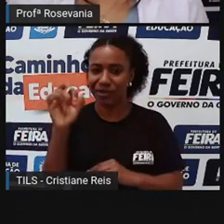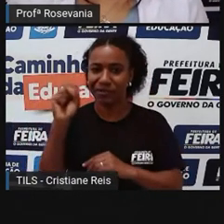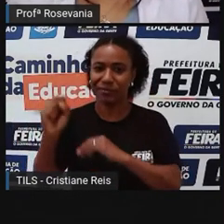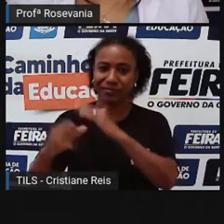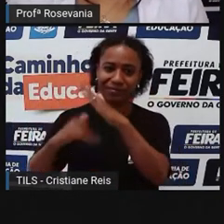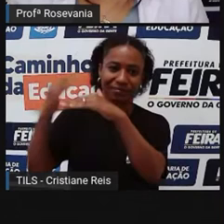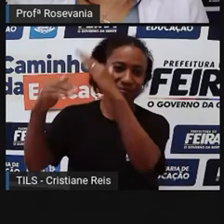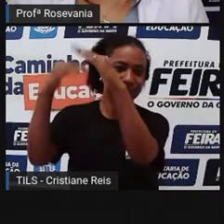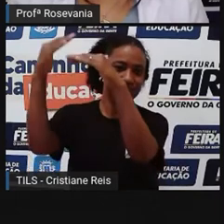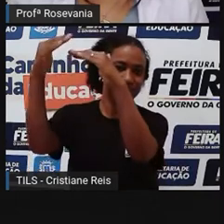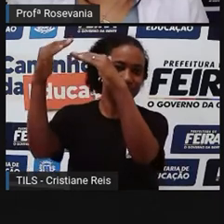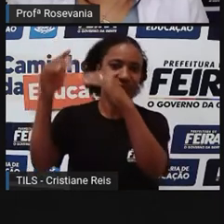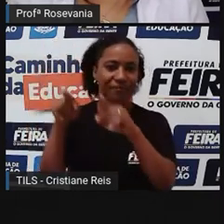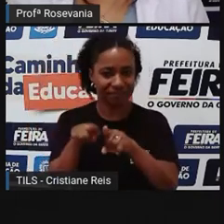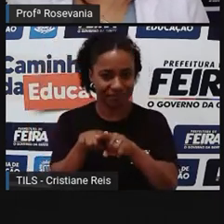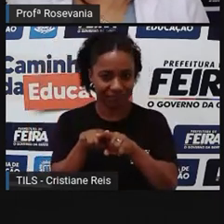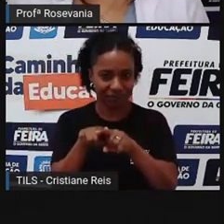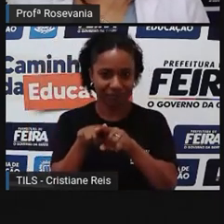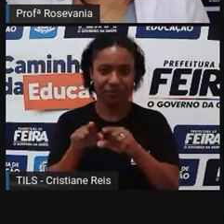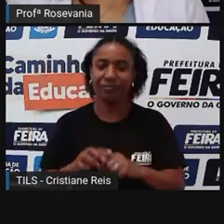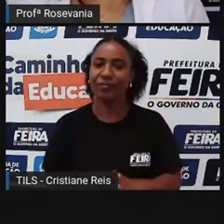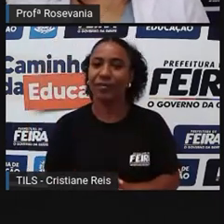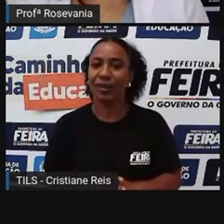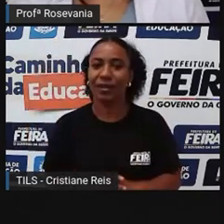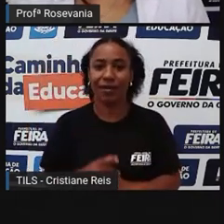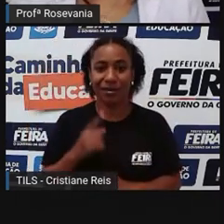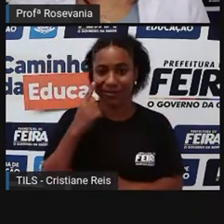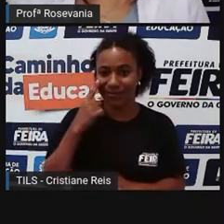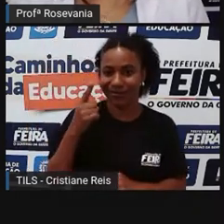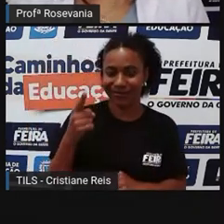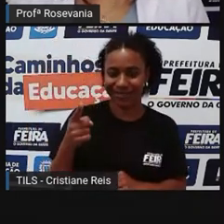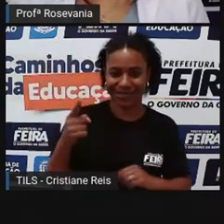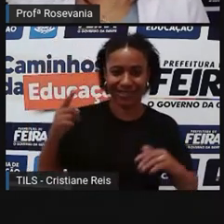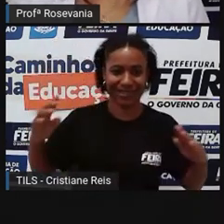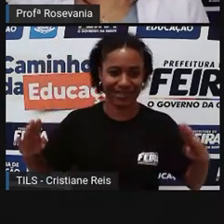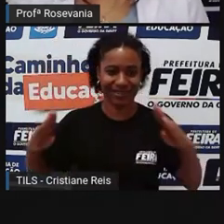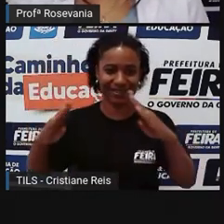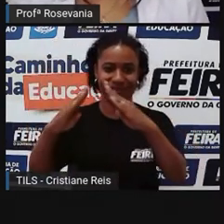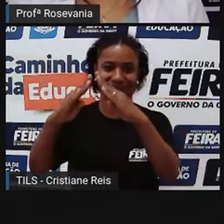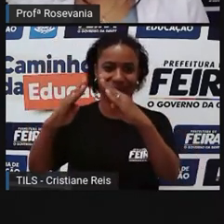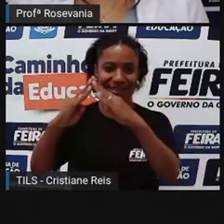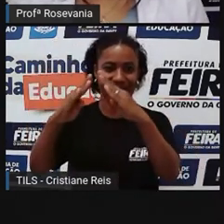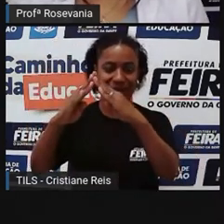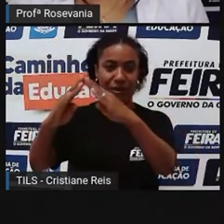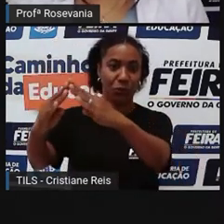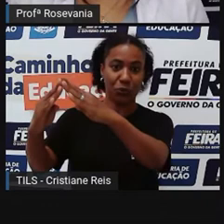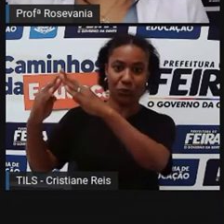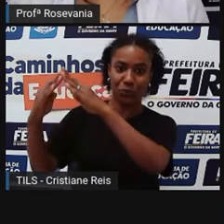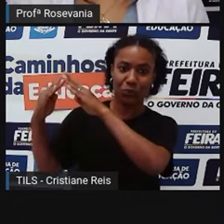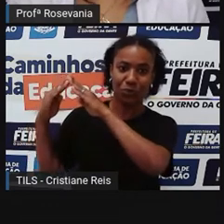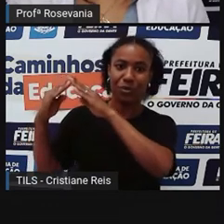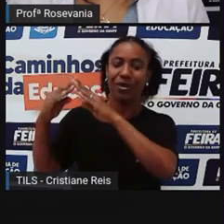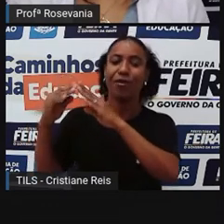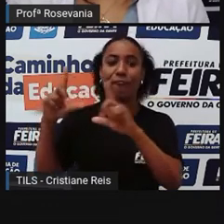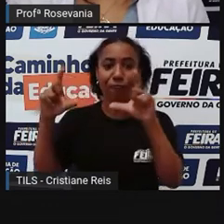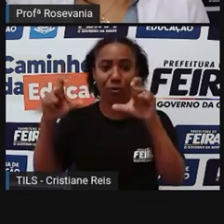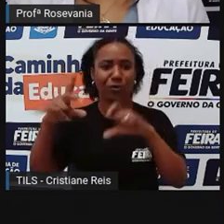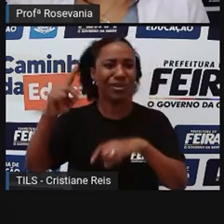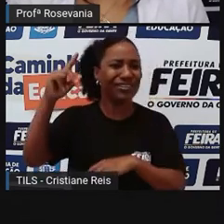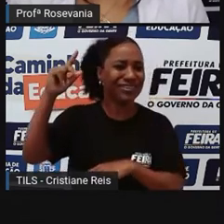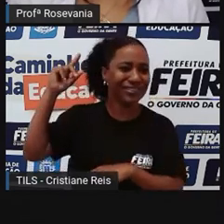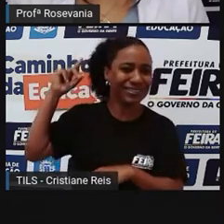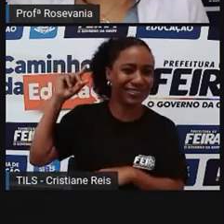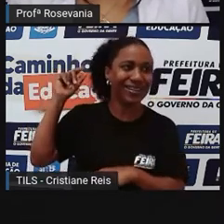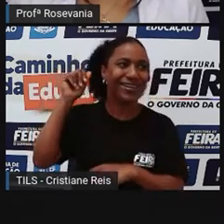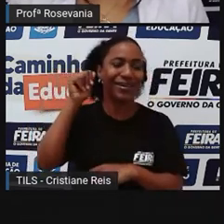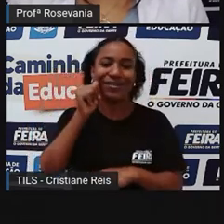Aqui, né, o casarão de Domingos Barbosa de Araújo, na Ediana Brandoa, que é uma foto antiga da época, que é a